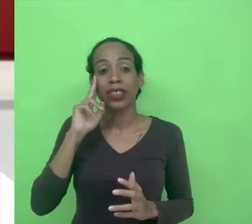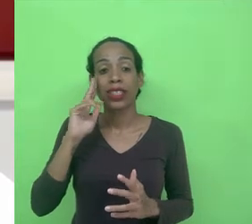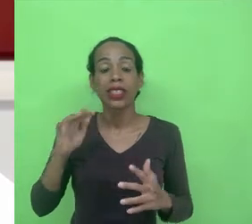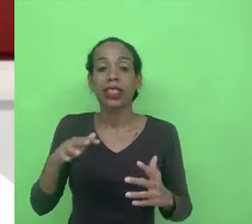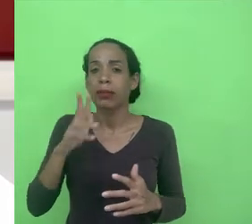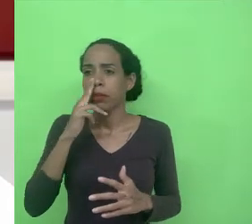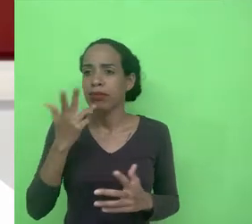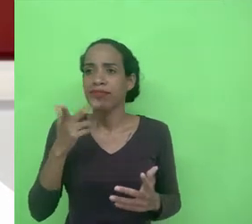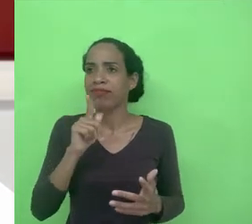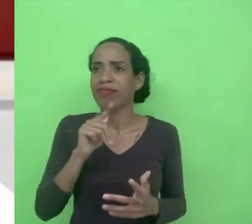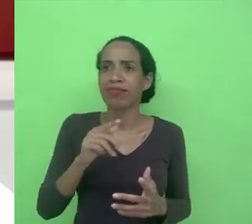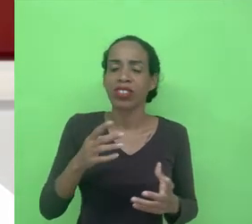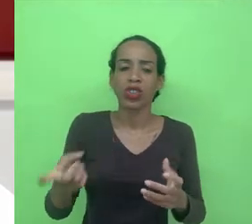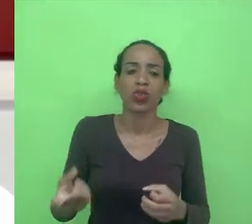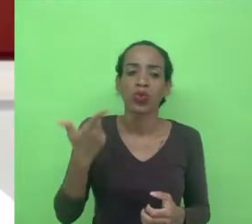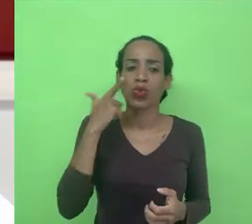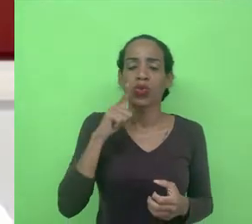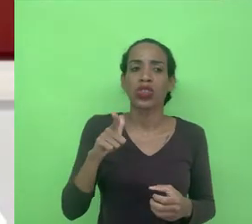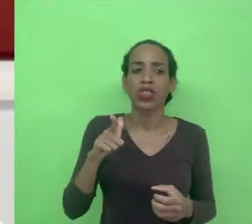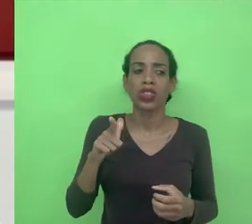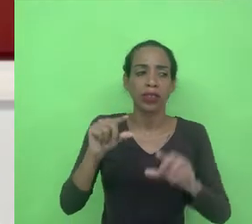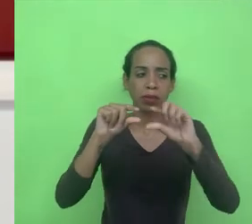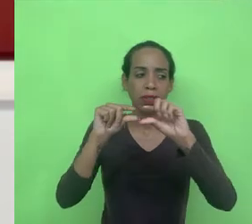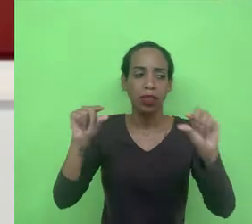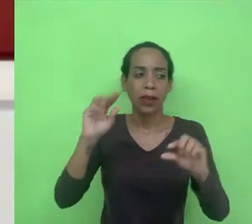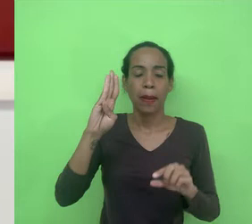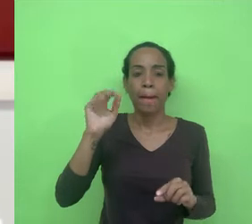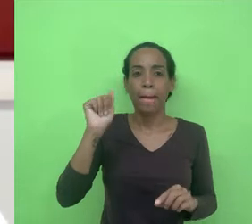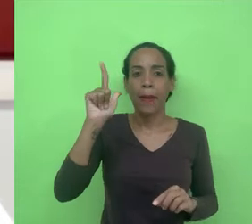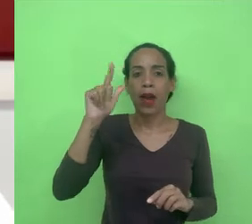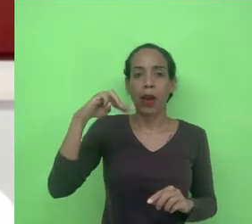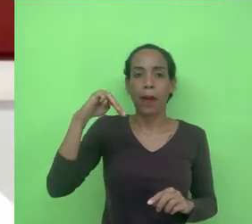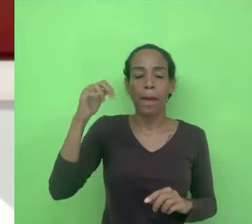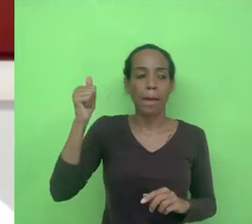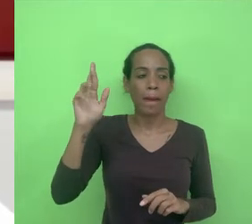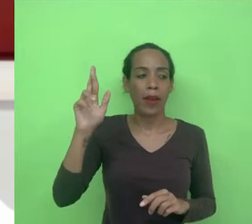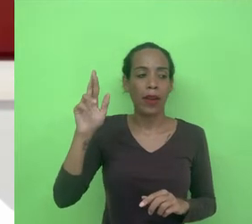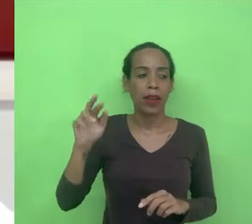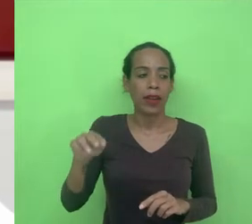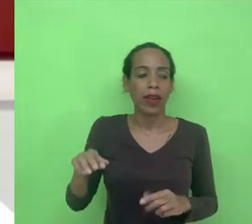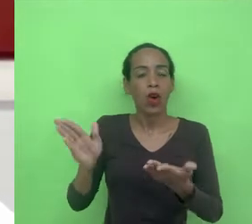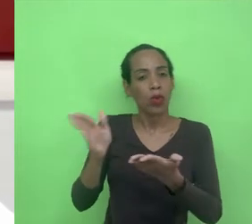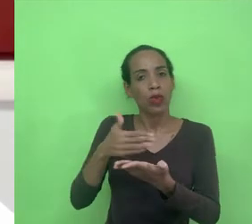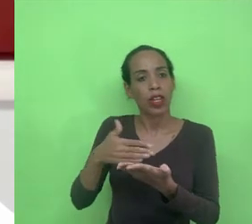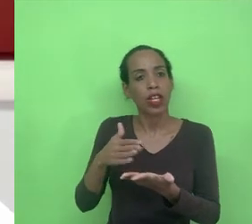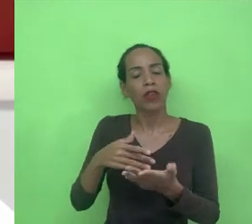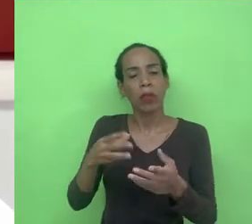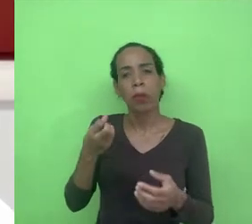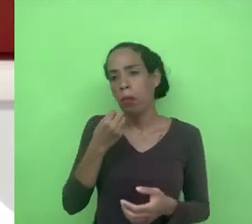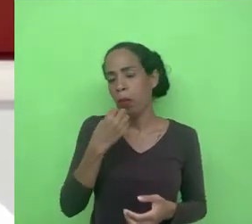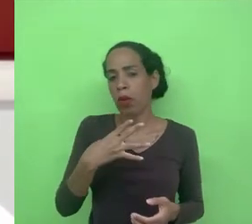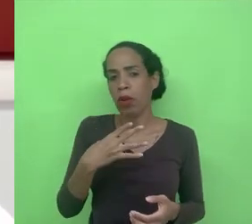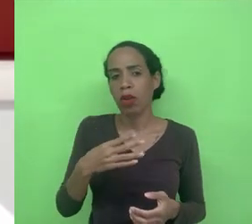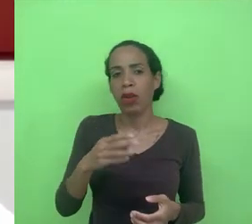recuperar aí o conceito do Bauman inclusive talvez tem um livro que você queira ler que é um livro que é um livro do